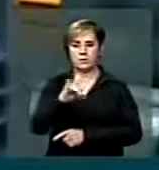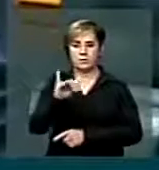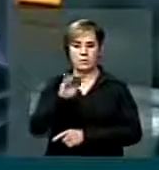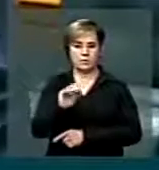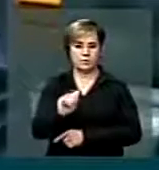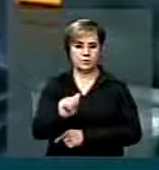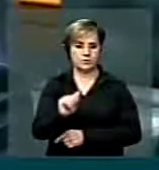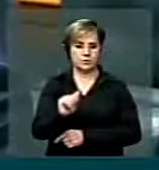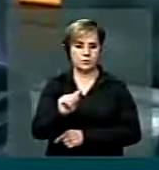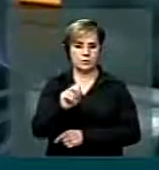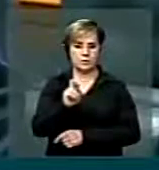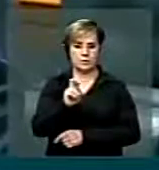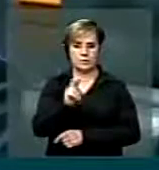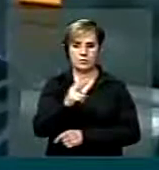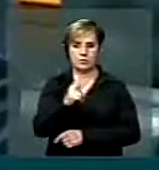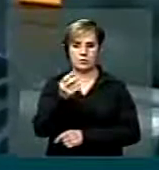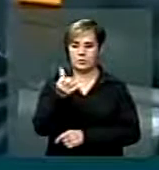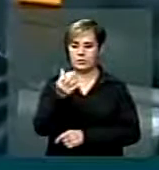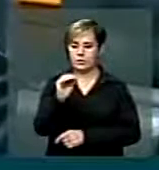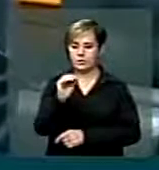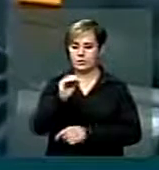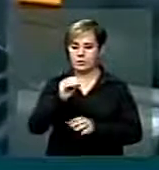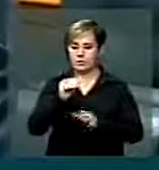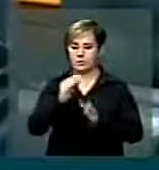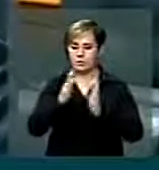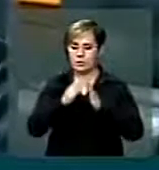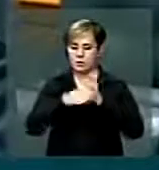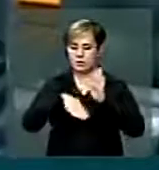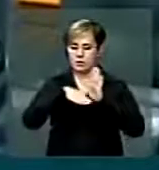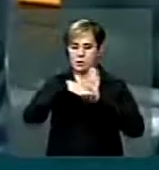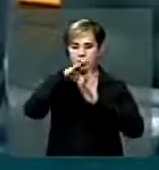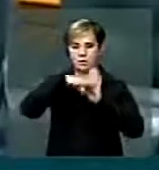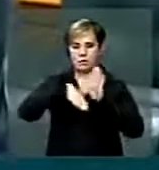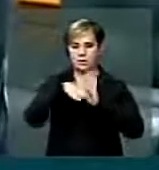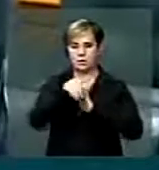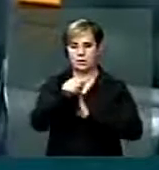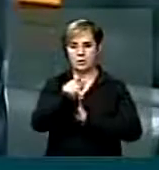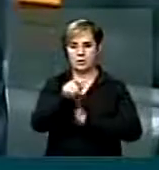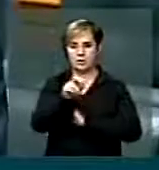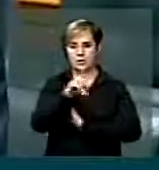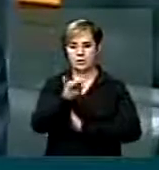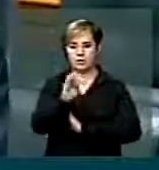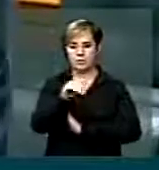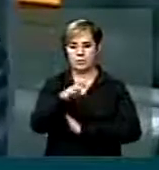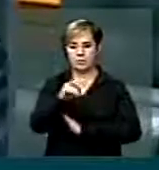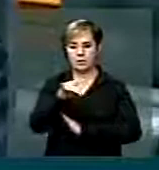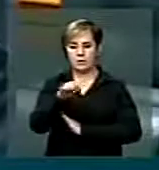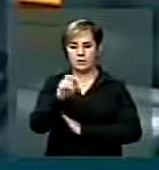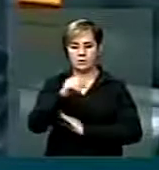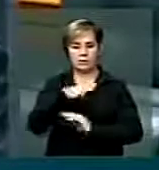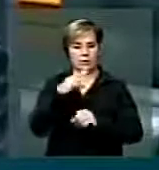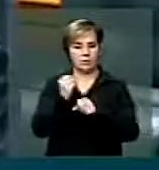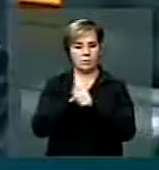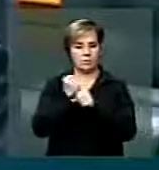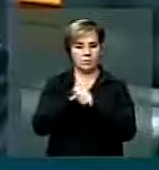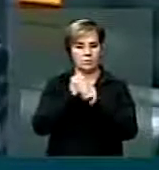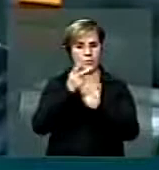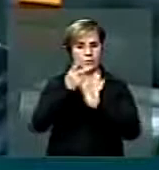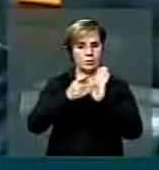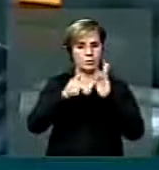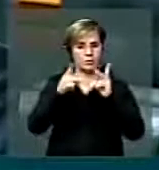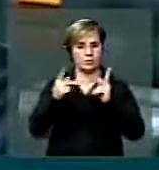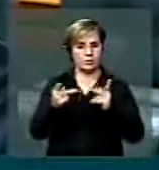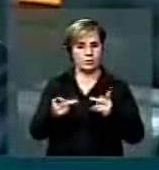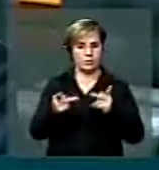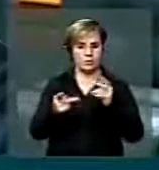apartamentos que foram construídos através do programa do